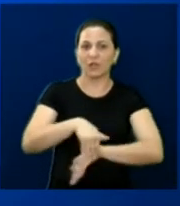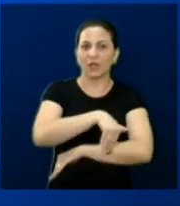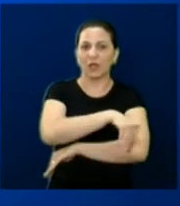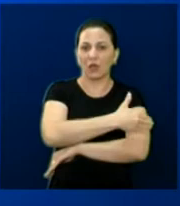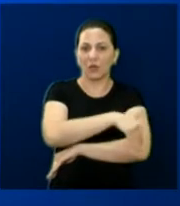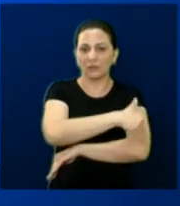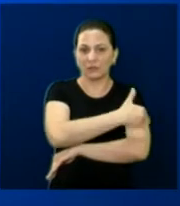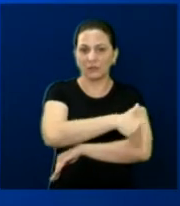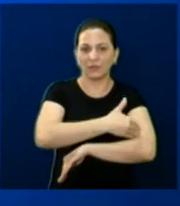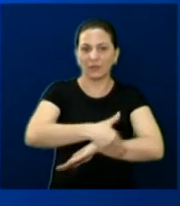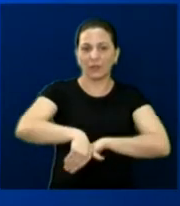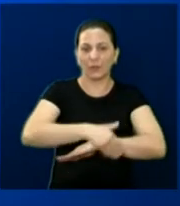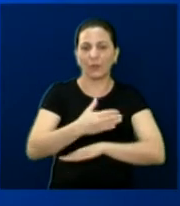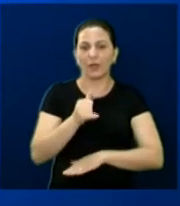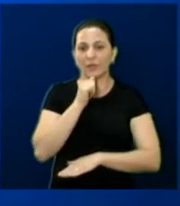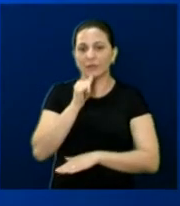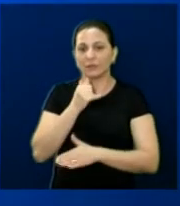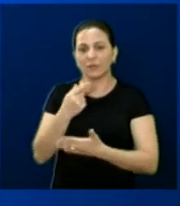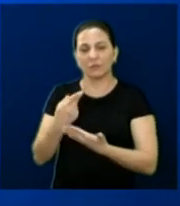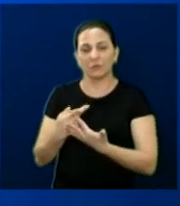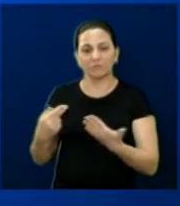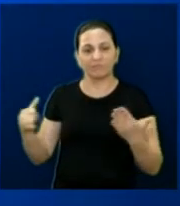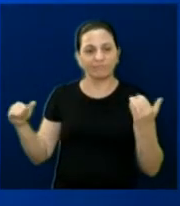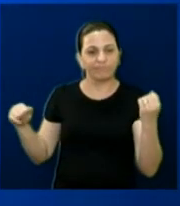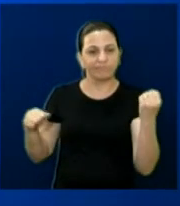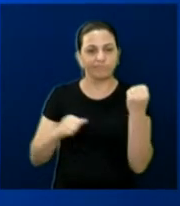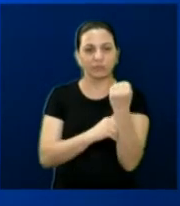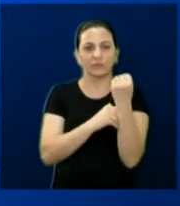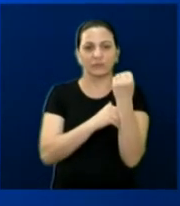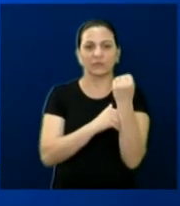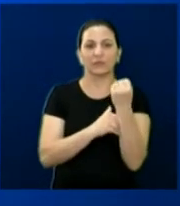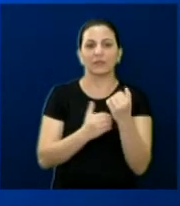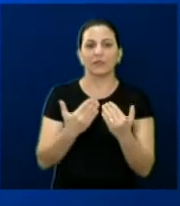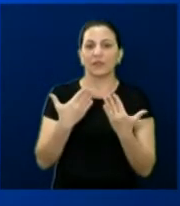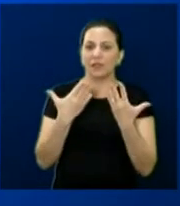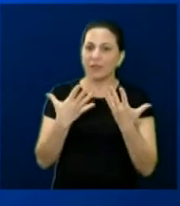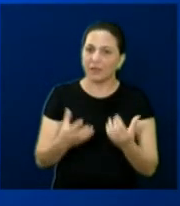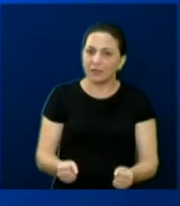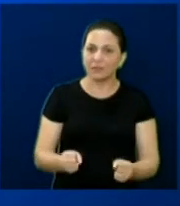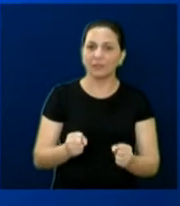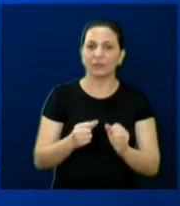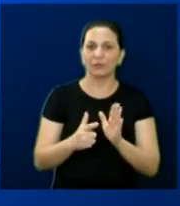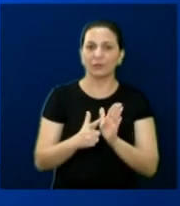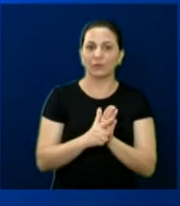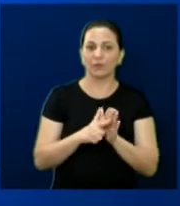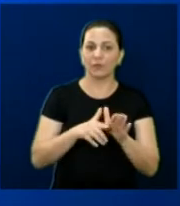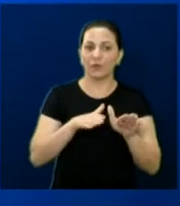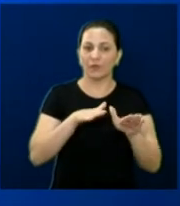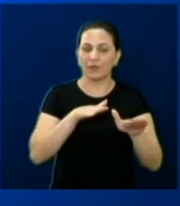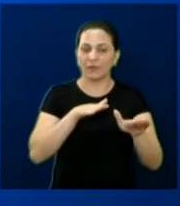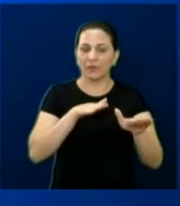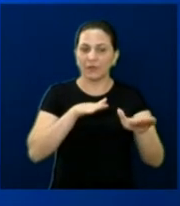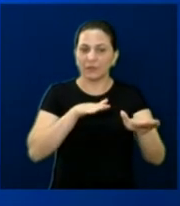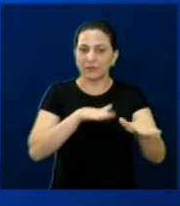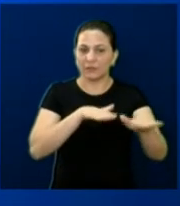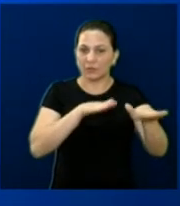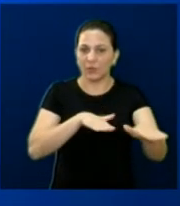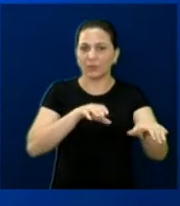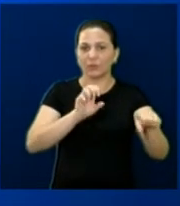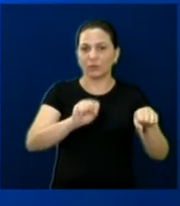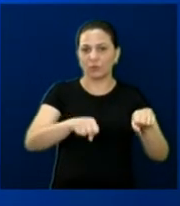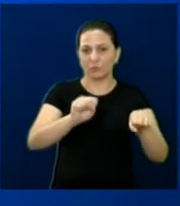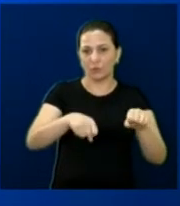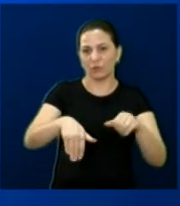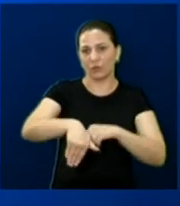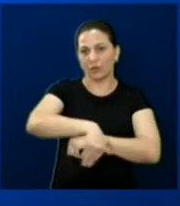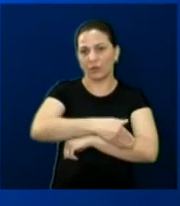um exemplo, e em Tecfim está sendo atendido, colocaram também estacionamento de moto, na 7